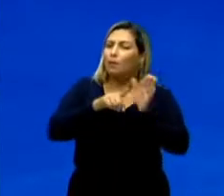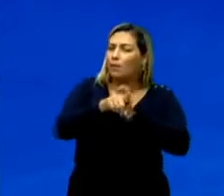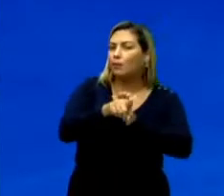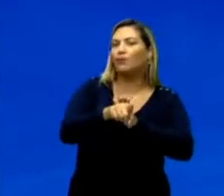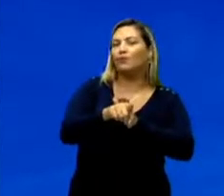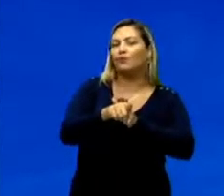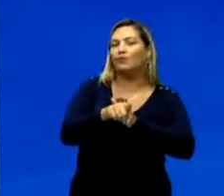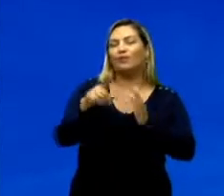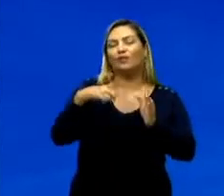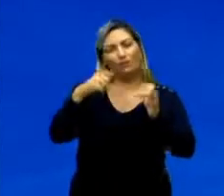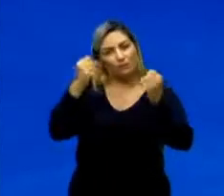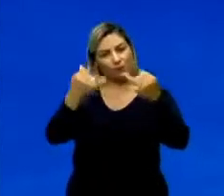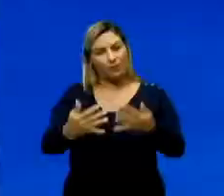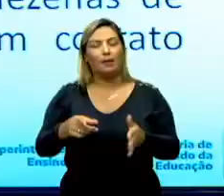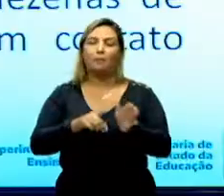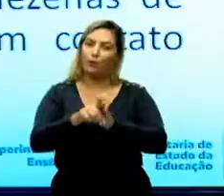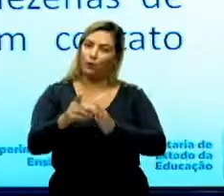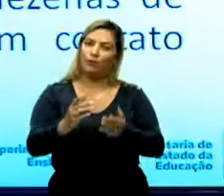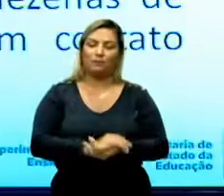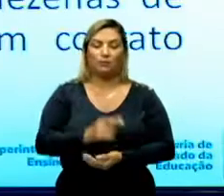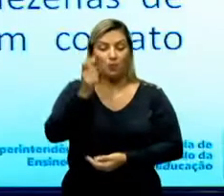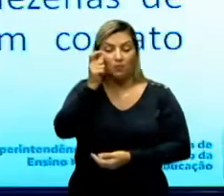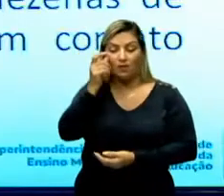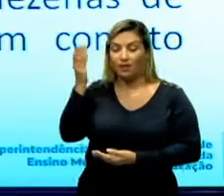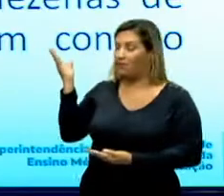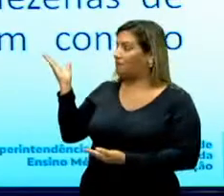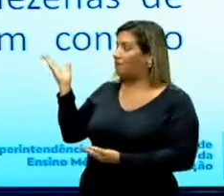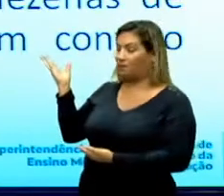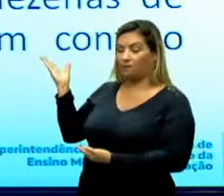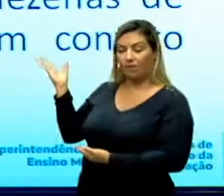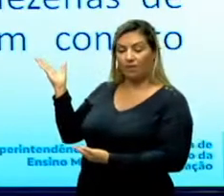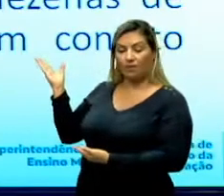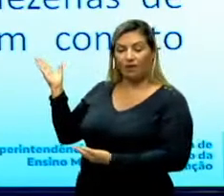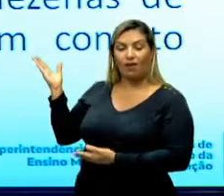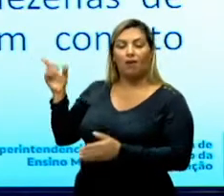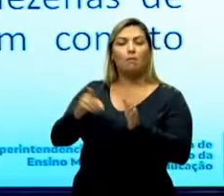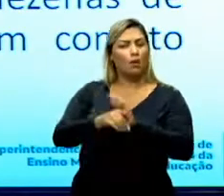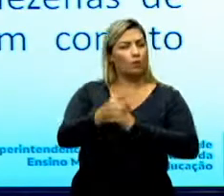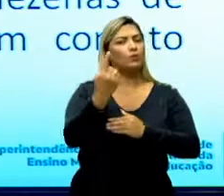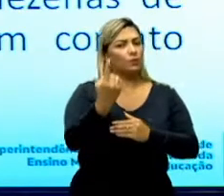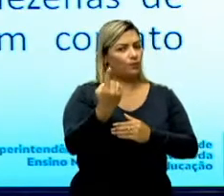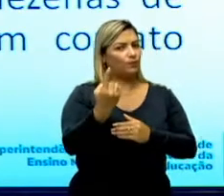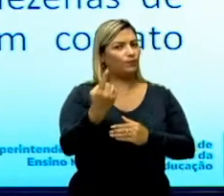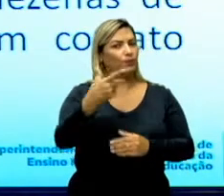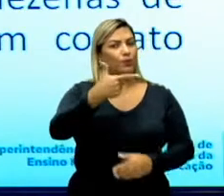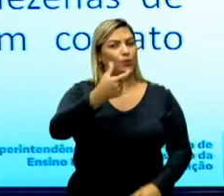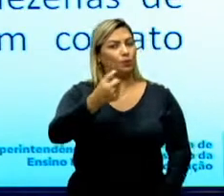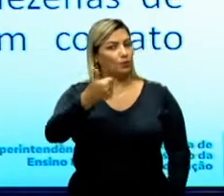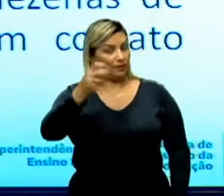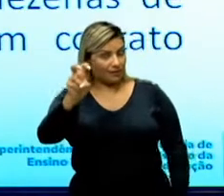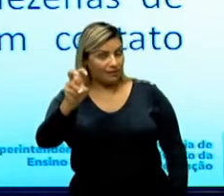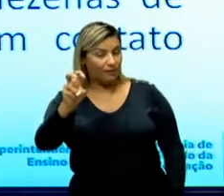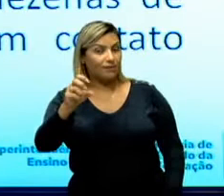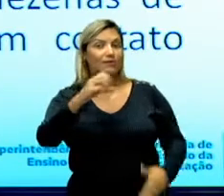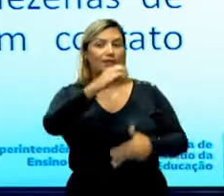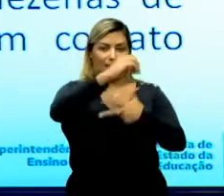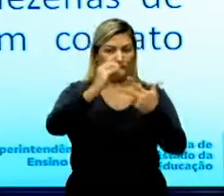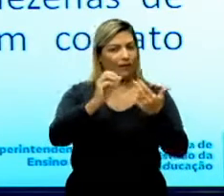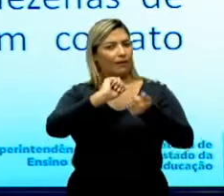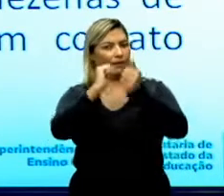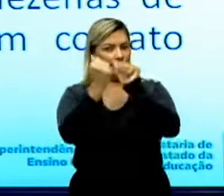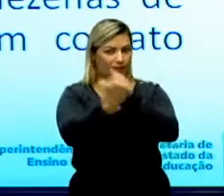nós vamos até ela. Observem. Questão 1, de 2015, é uma questão